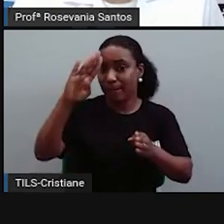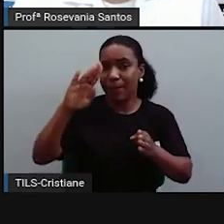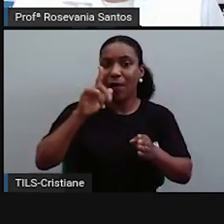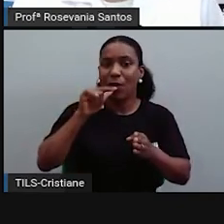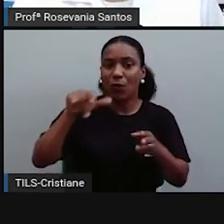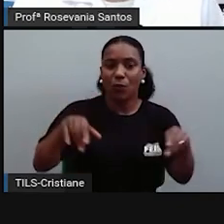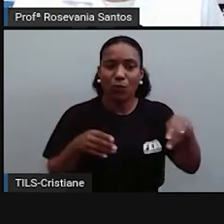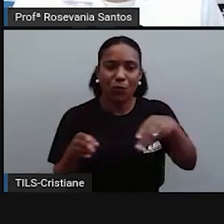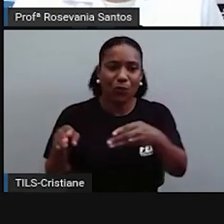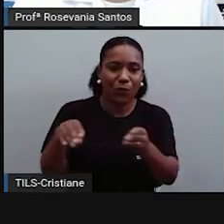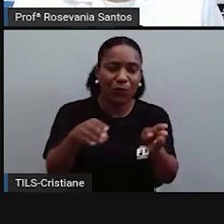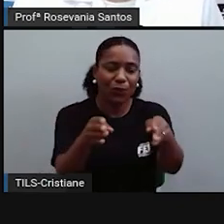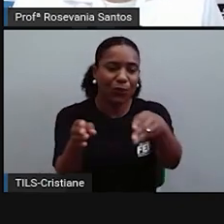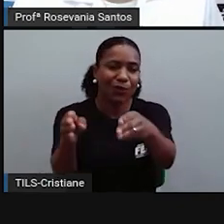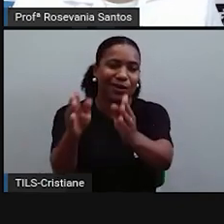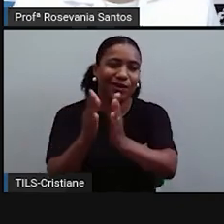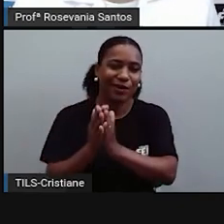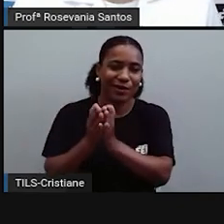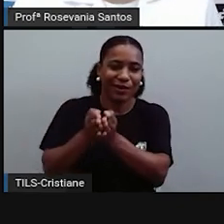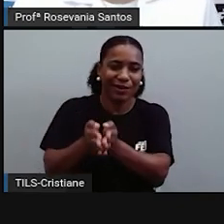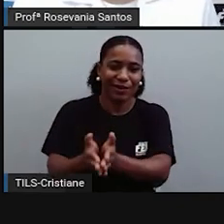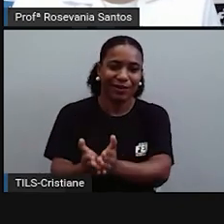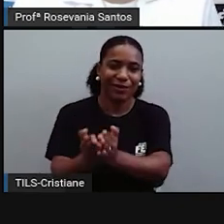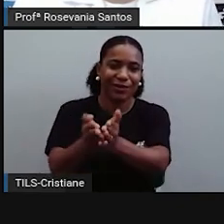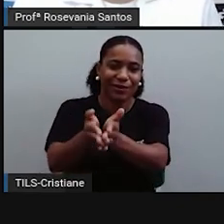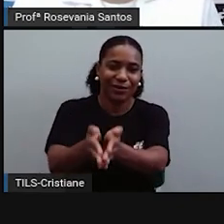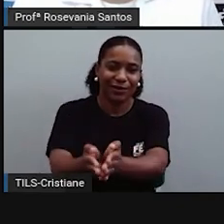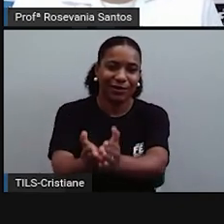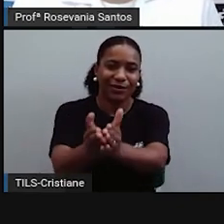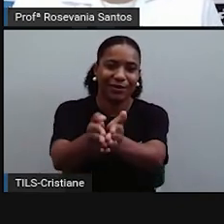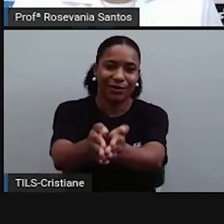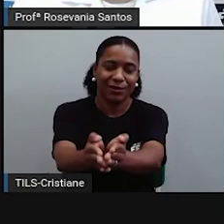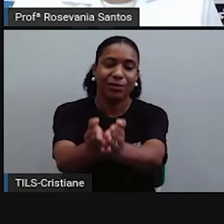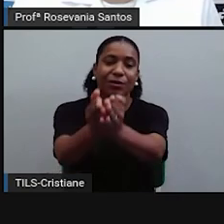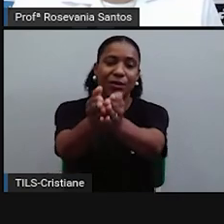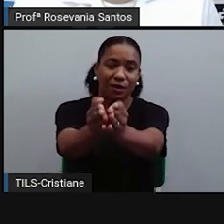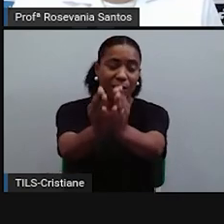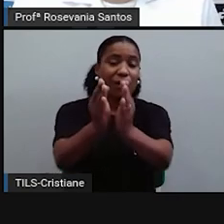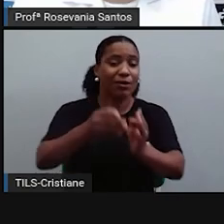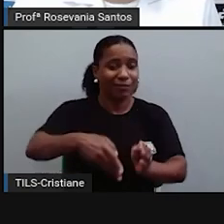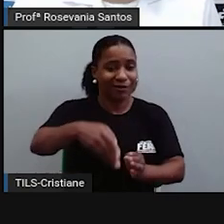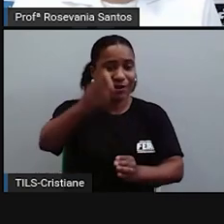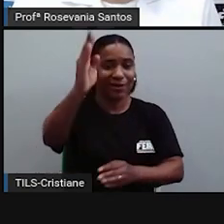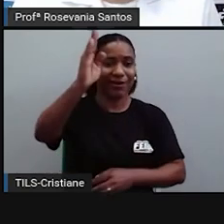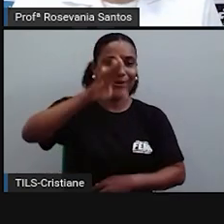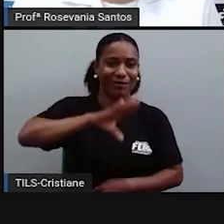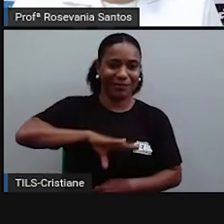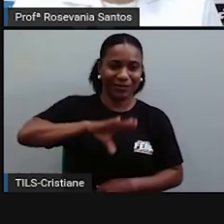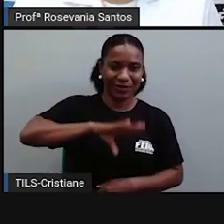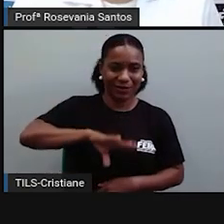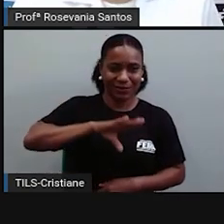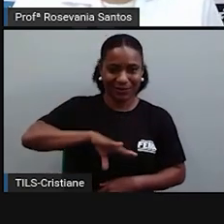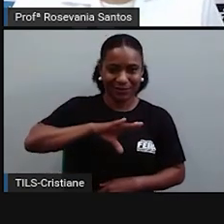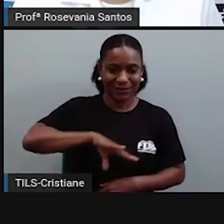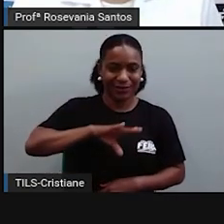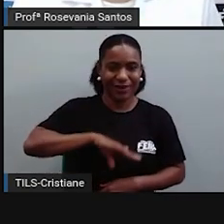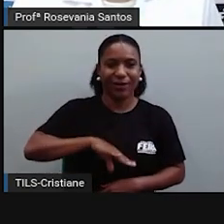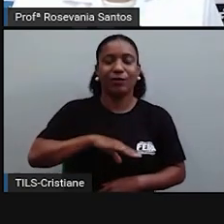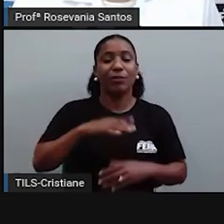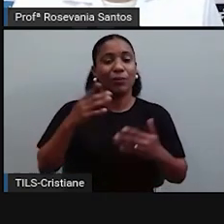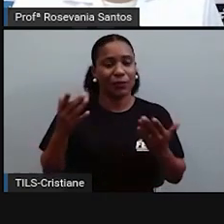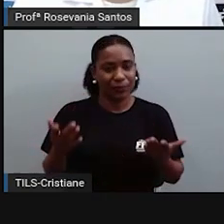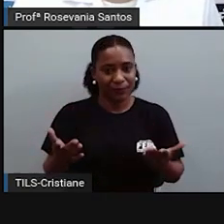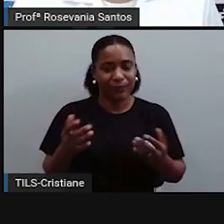a partir daqui do rio principal, era escoado. Era para Portugal ou para as outras. Era para, no caso, a região Nordeste.